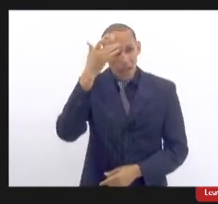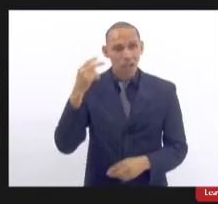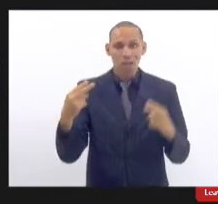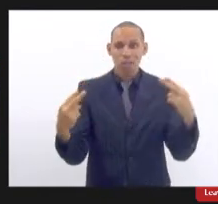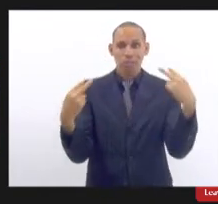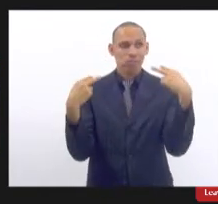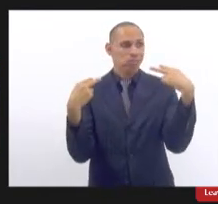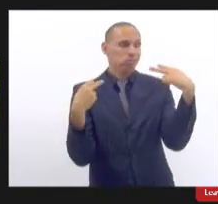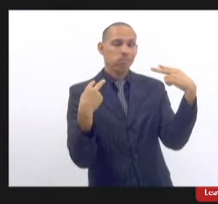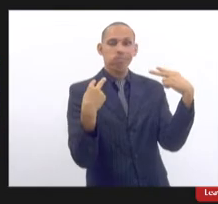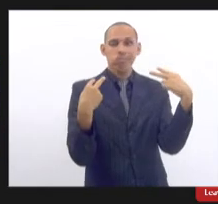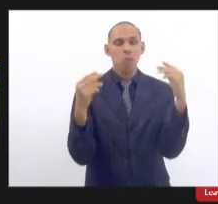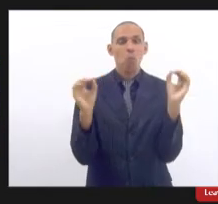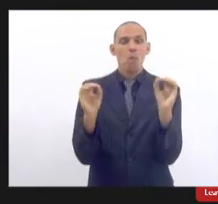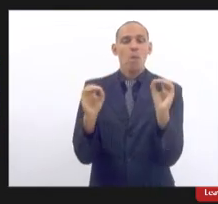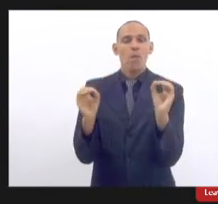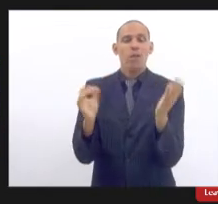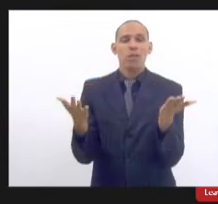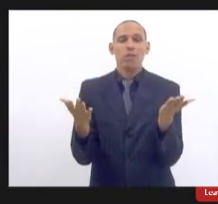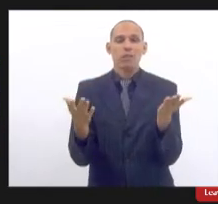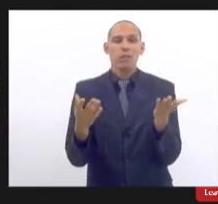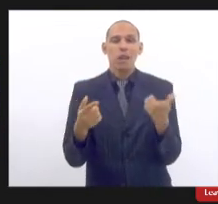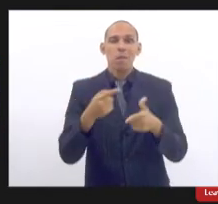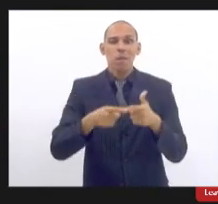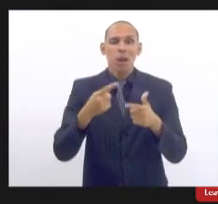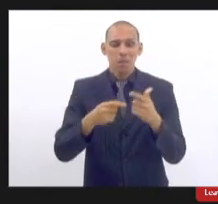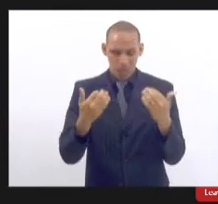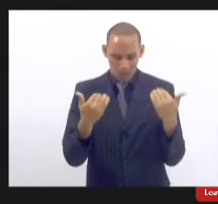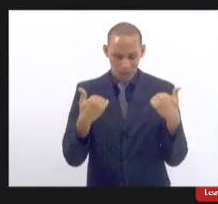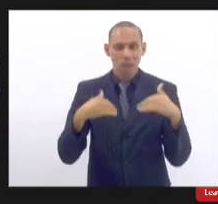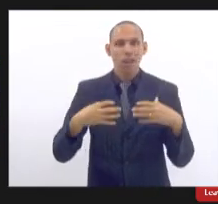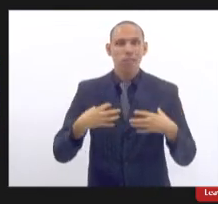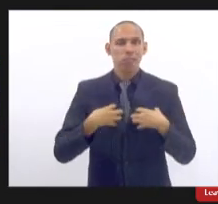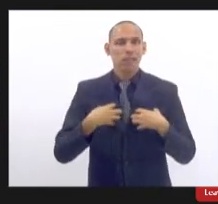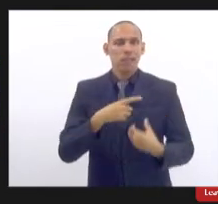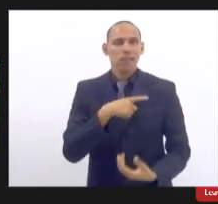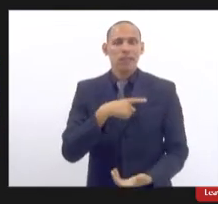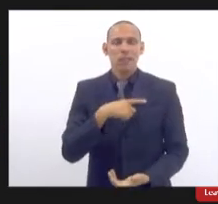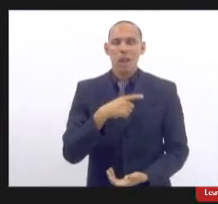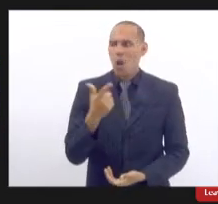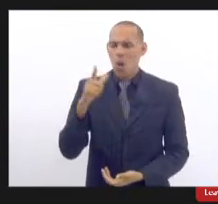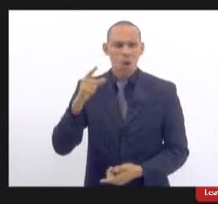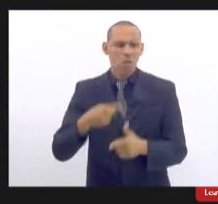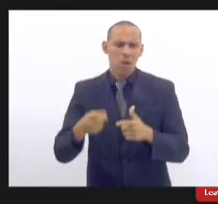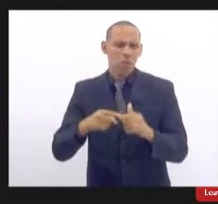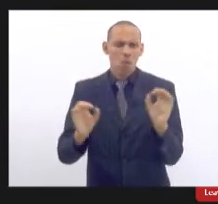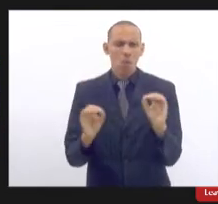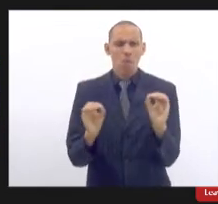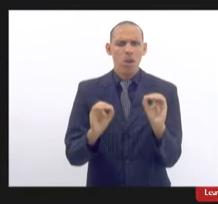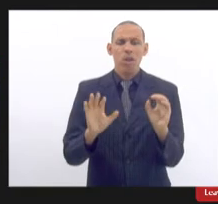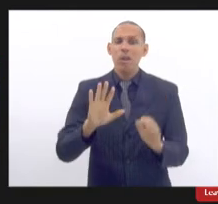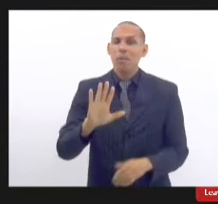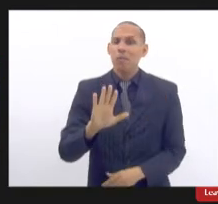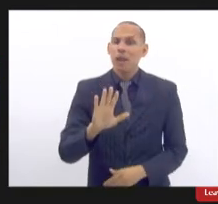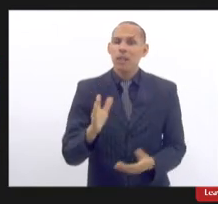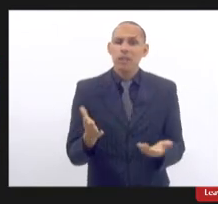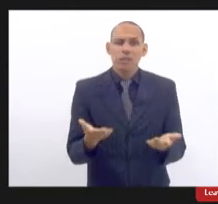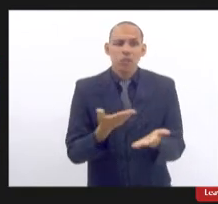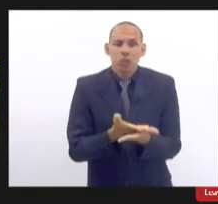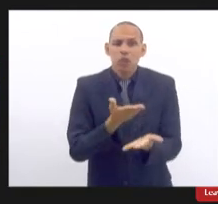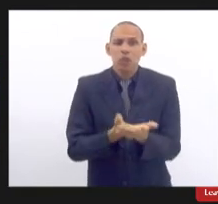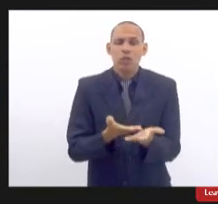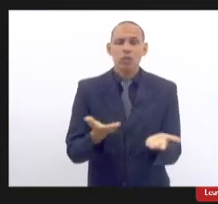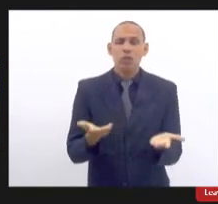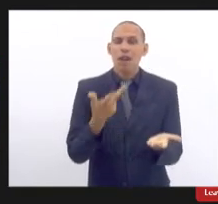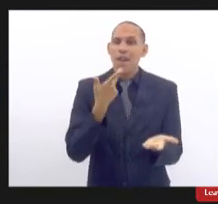nós que temos esse dispositivo defeituoso e até mesmo os que não apresentaram defeito também não há um estudo que